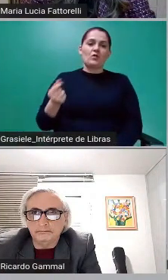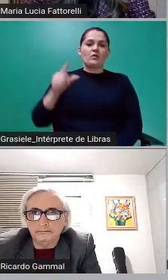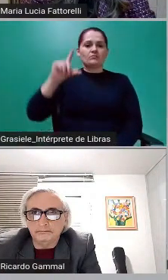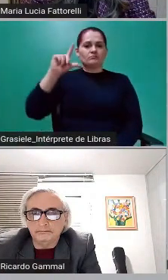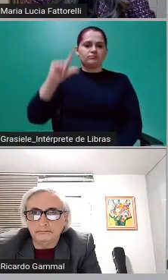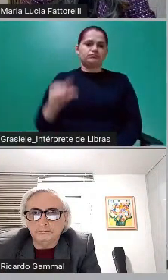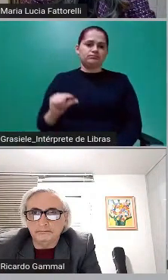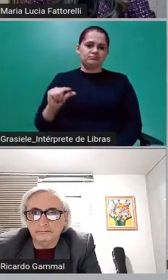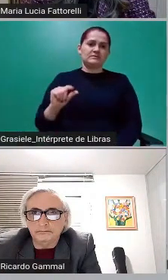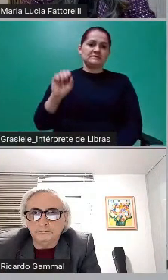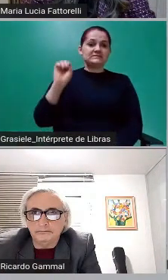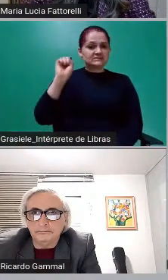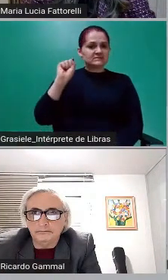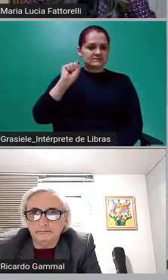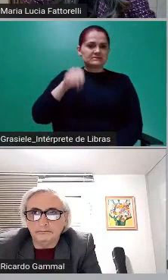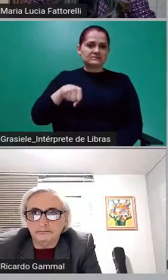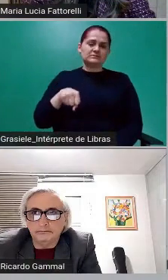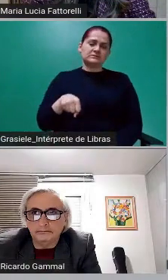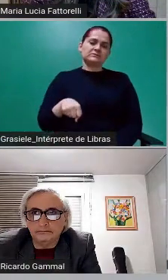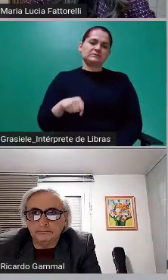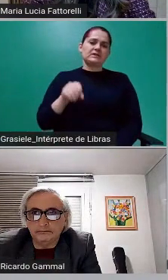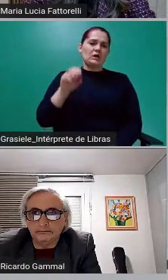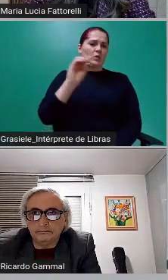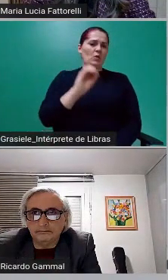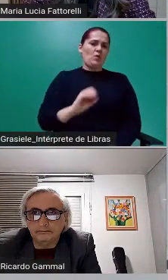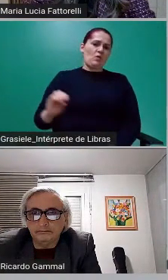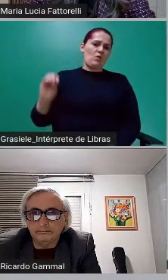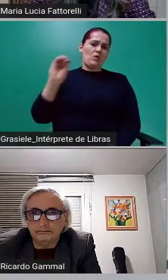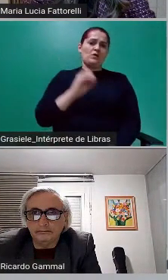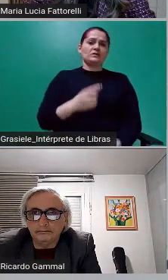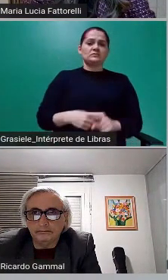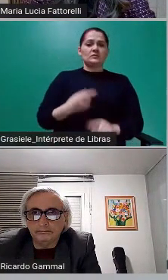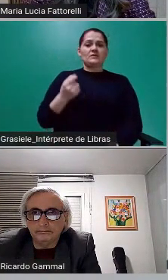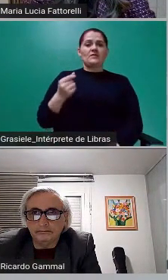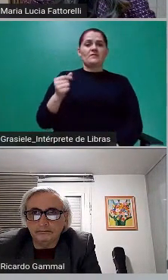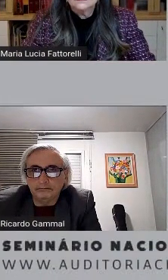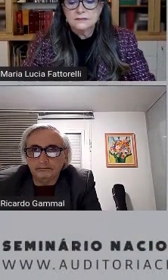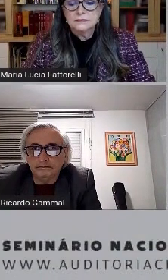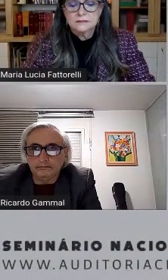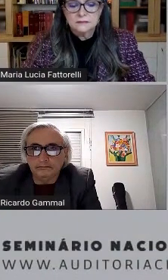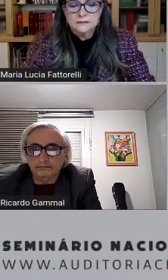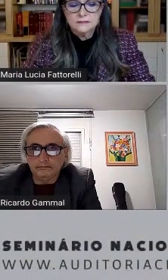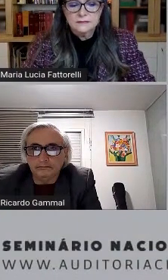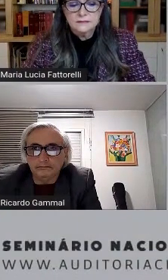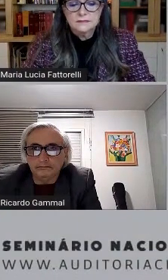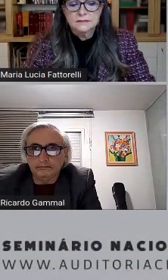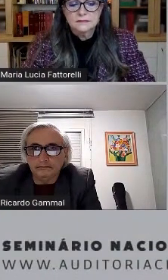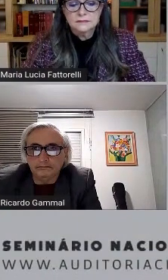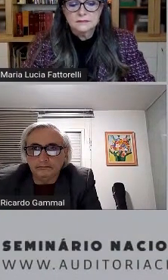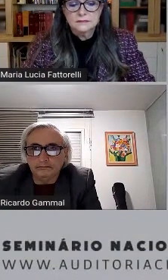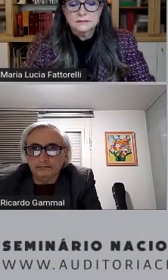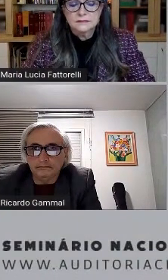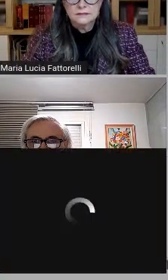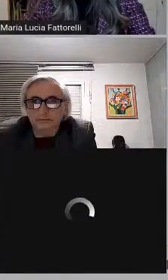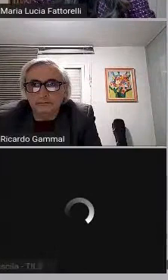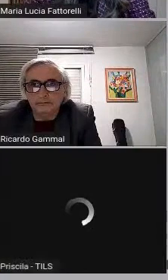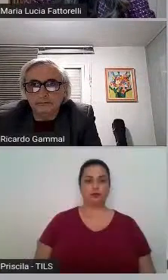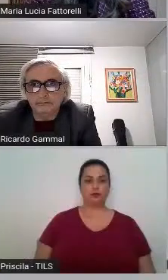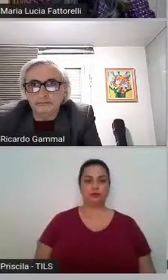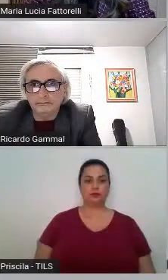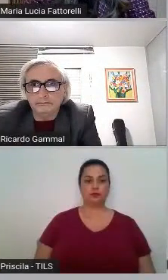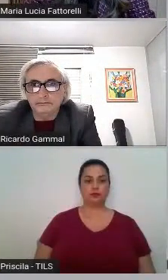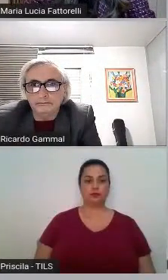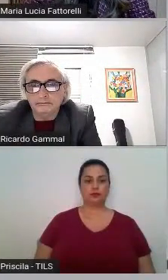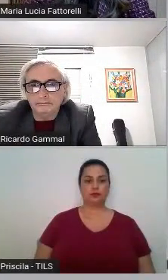bem, é ótimo, claro, reduzir a dívida, mas os munícipes de São Paulo